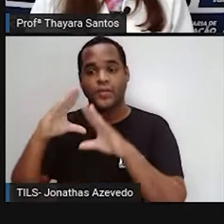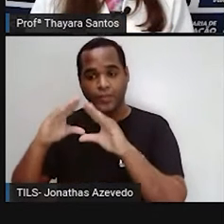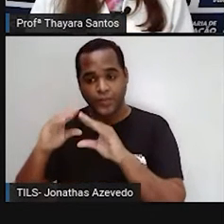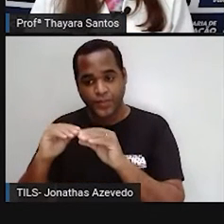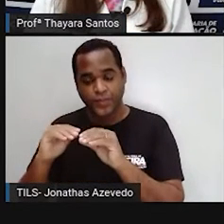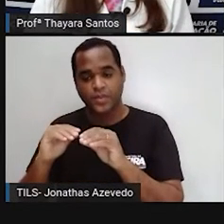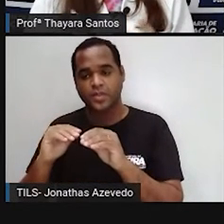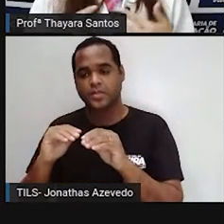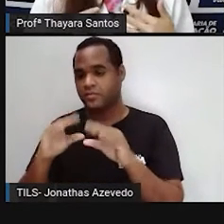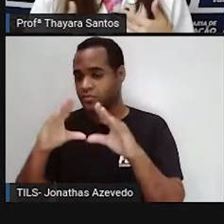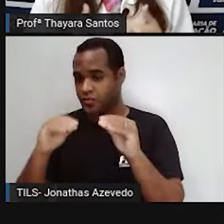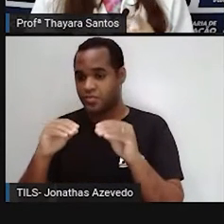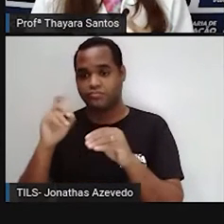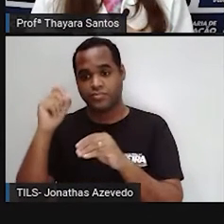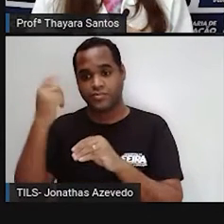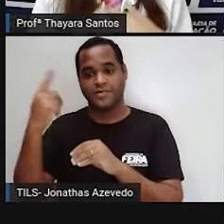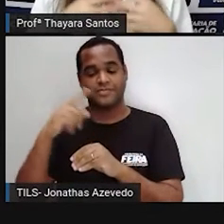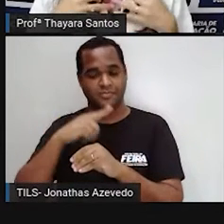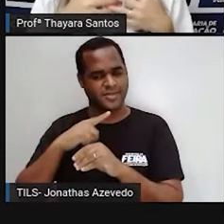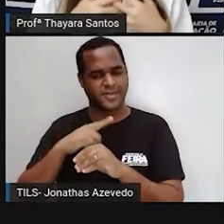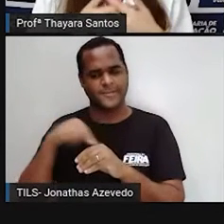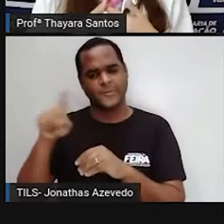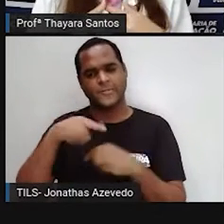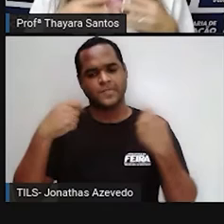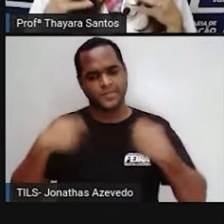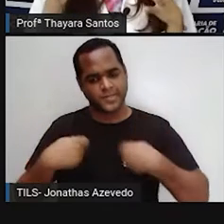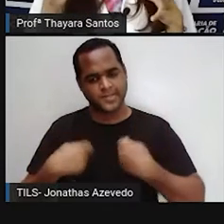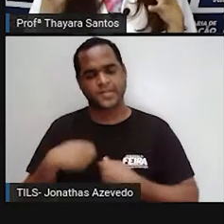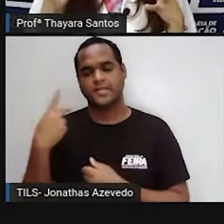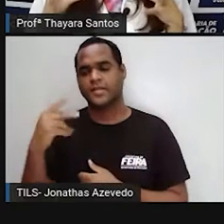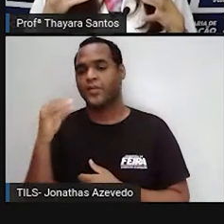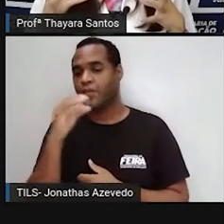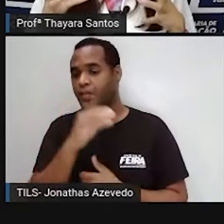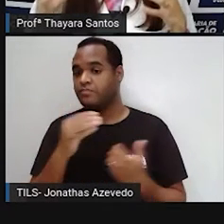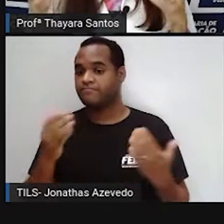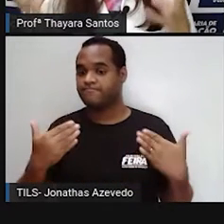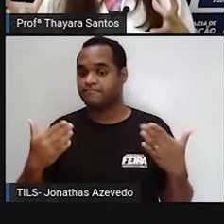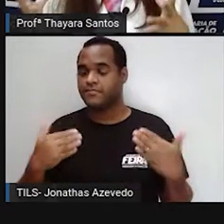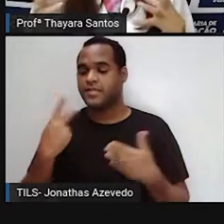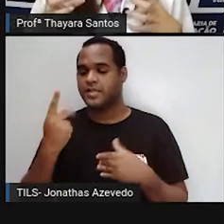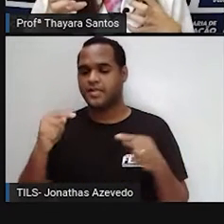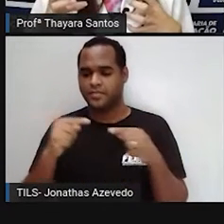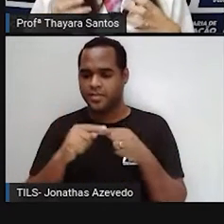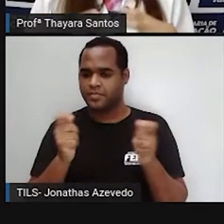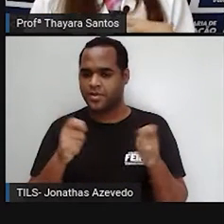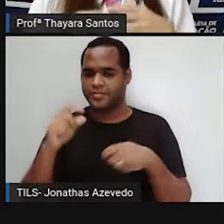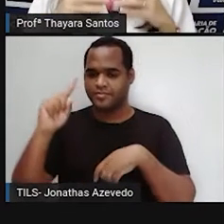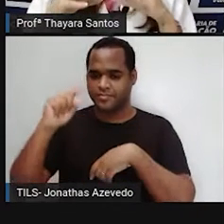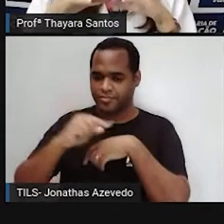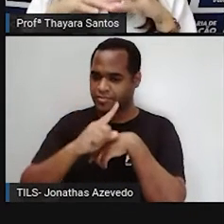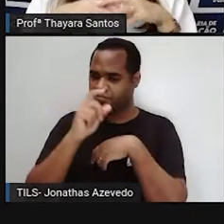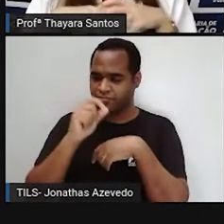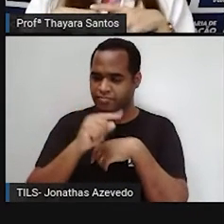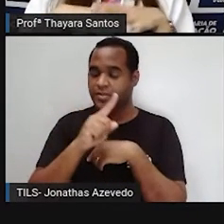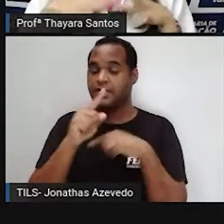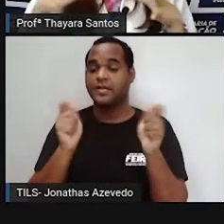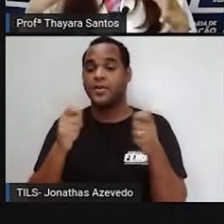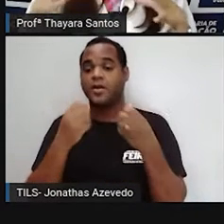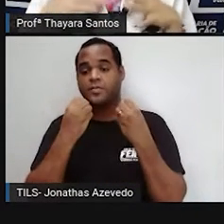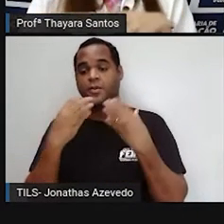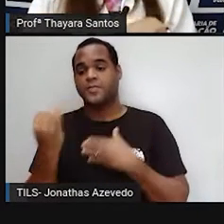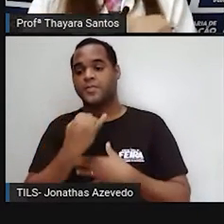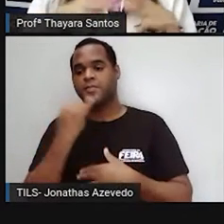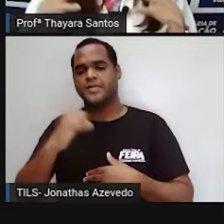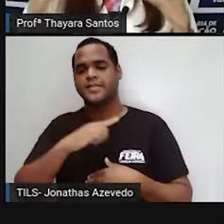à noite a gente não tem o sol, então a gente precisa desse calor. E é isso que a camada de ozônio faz, ela retém. E ela promove esse